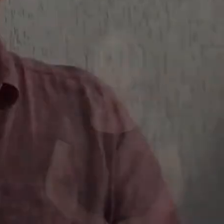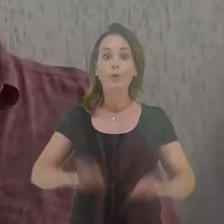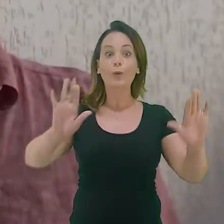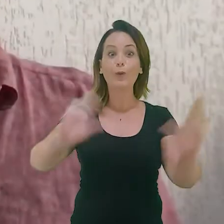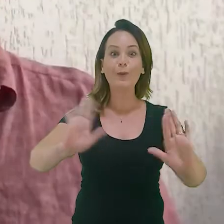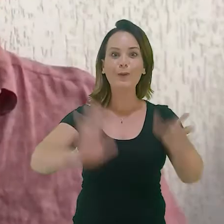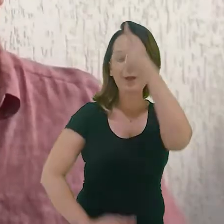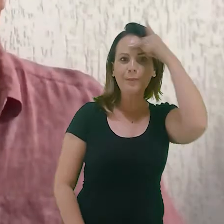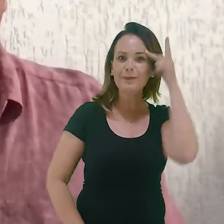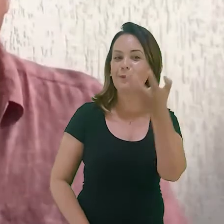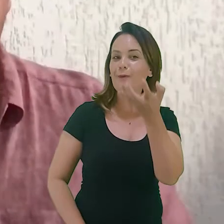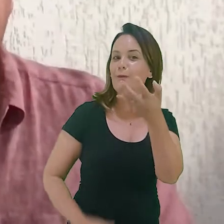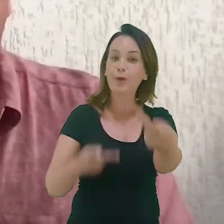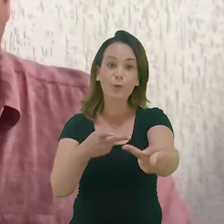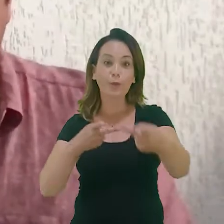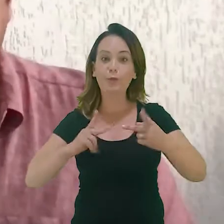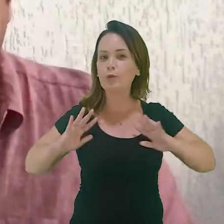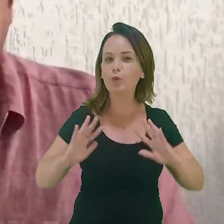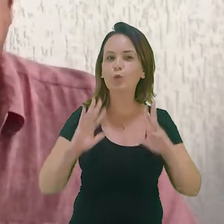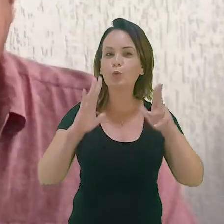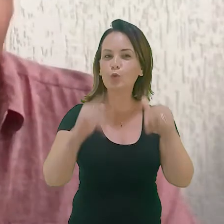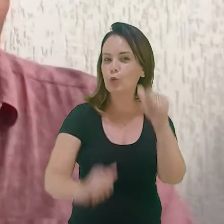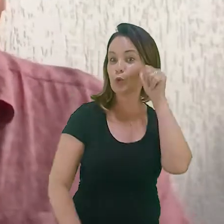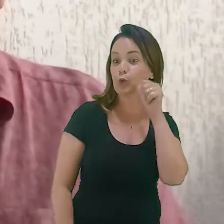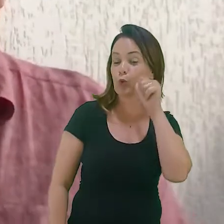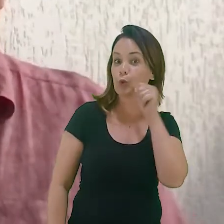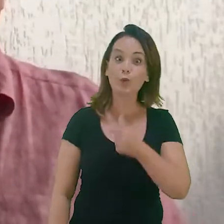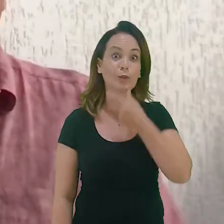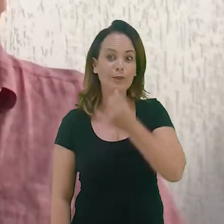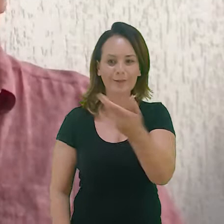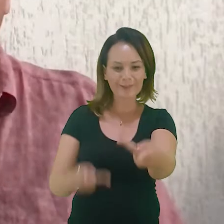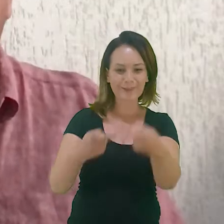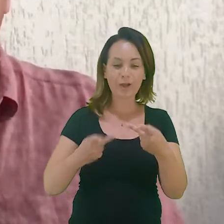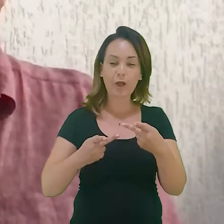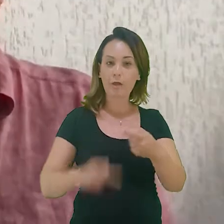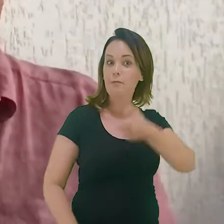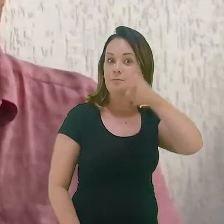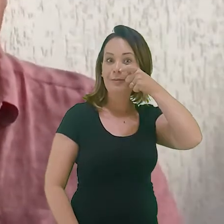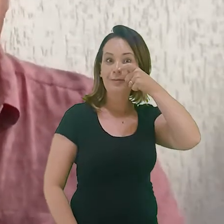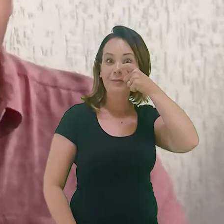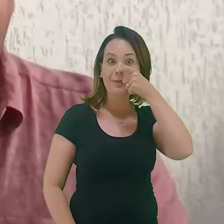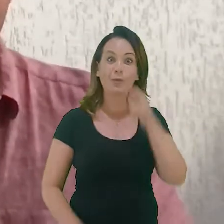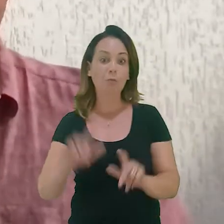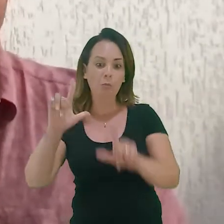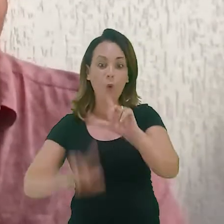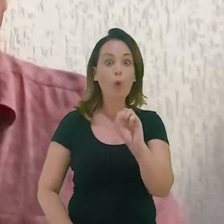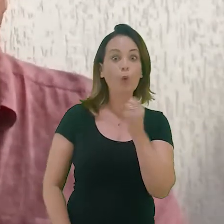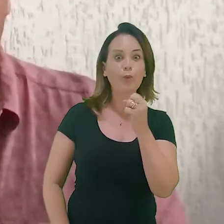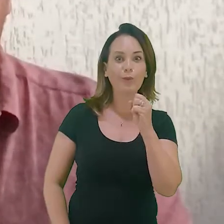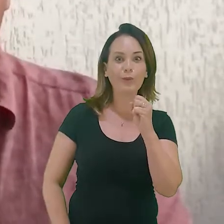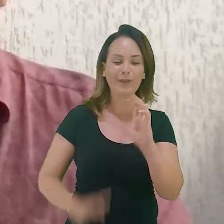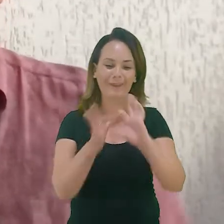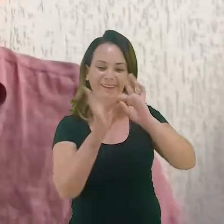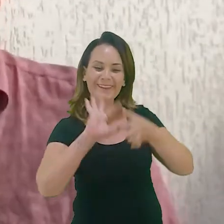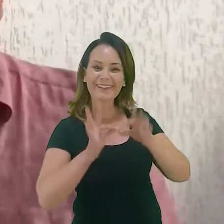Olá, pessoal! Eu gostaria de convidar todos e todas para acompanhar o oitavo episódio do programa Ciência